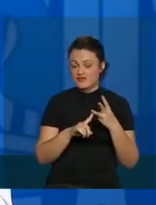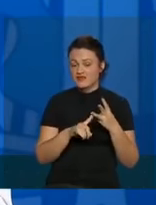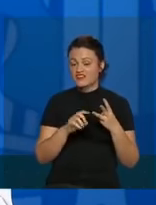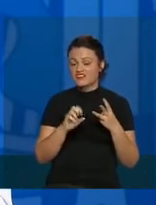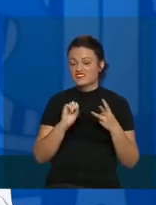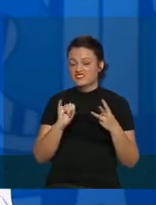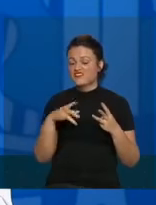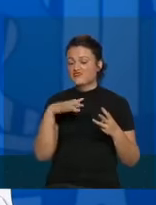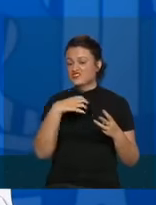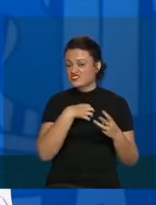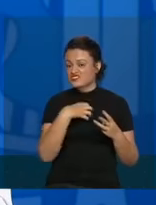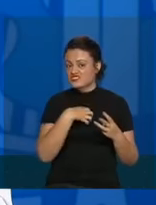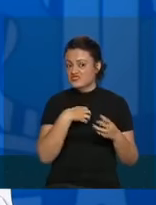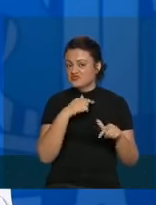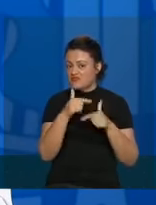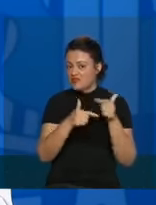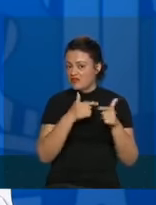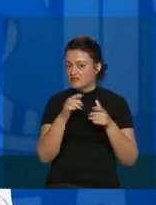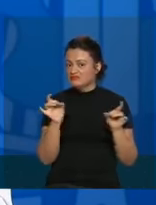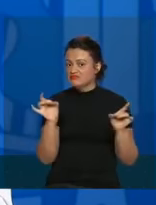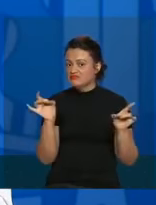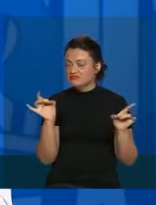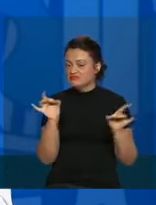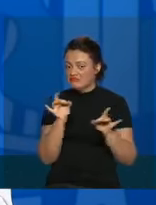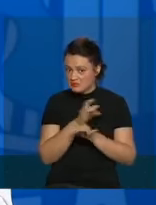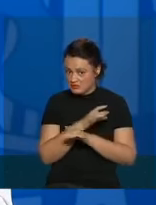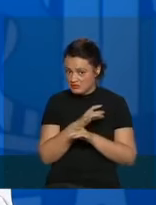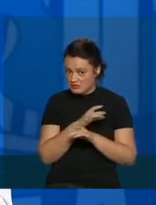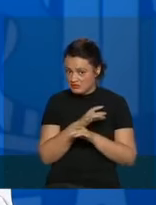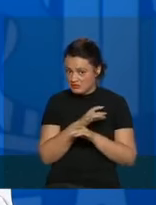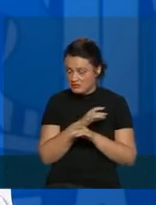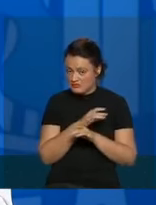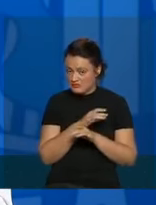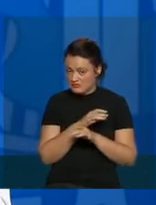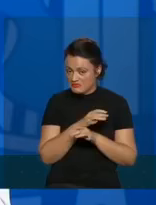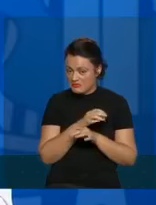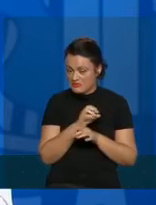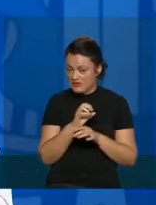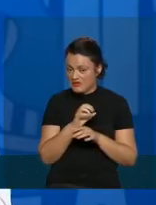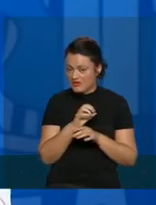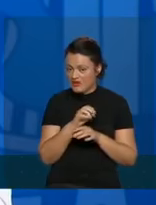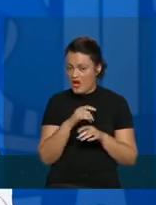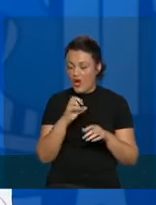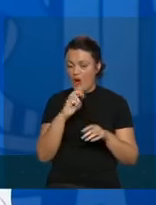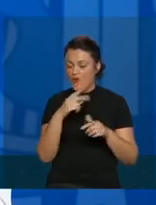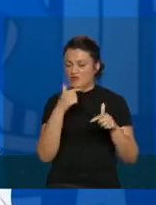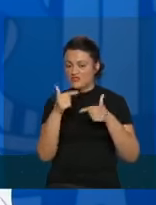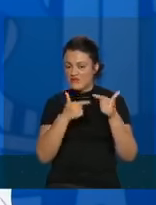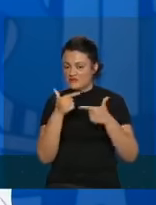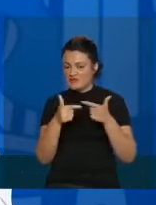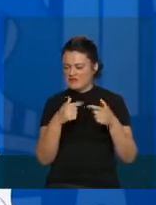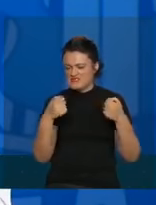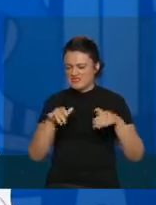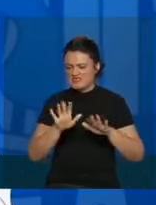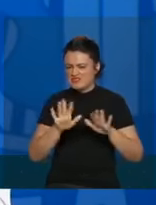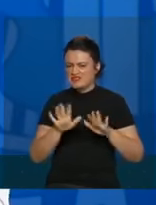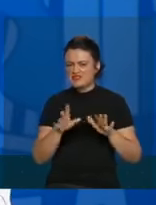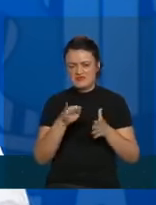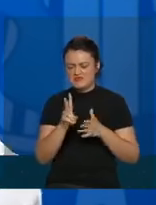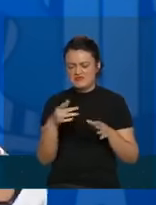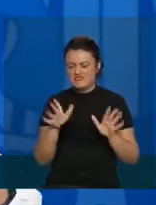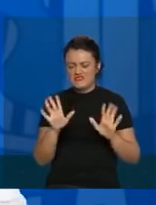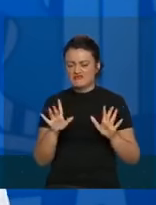quando eu sentir que o trabalho feito já não é mais necessário que seja